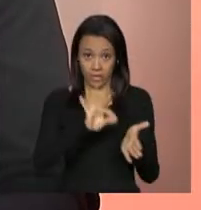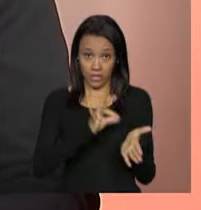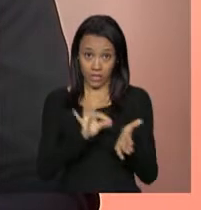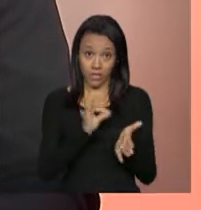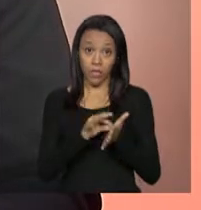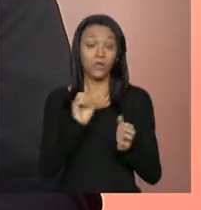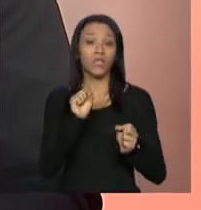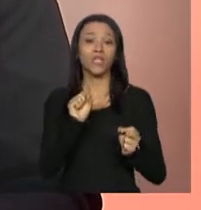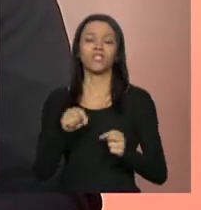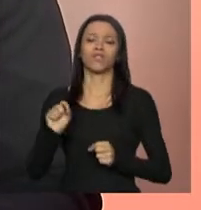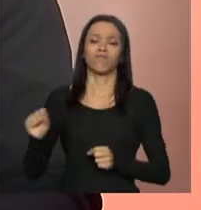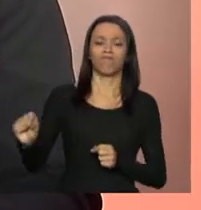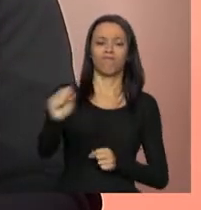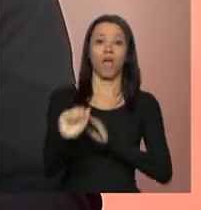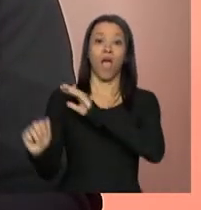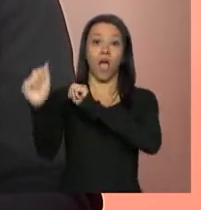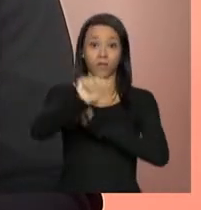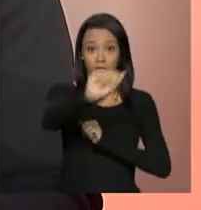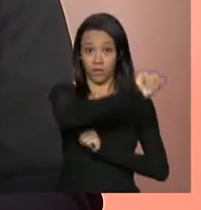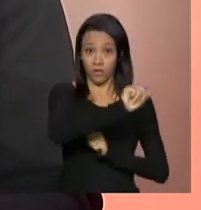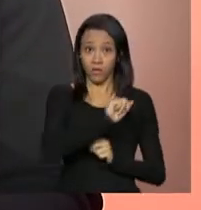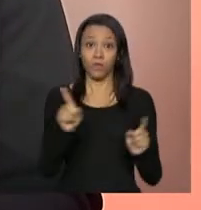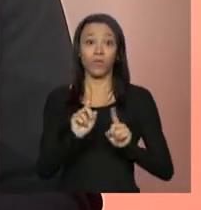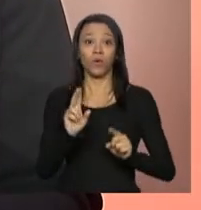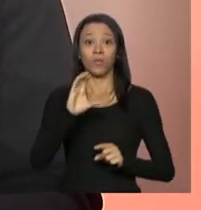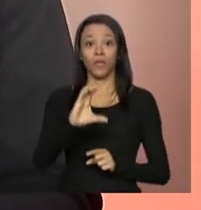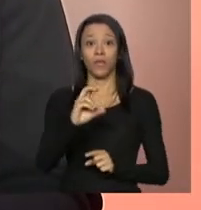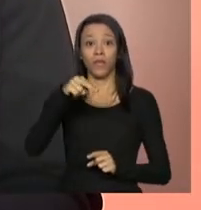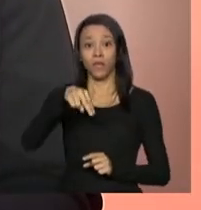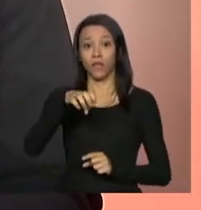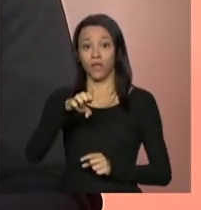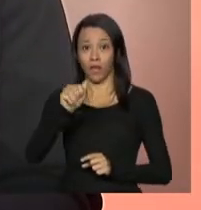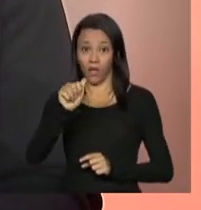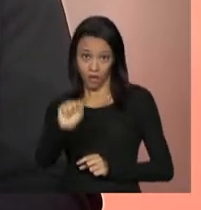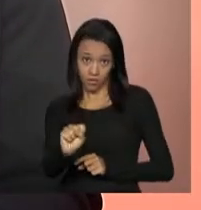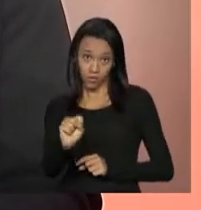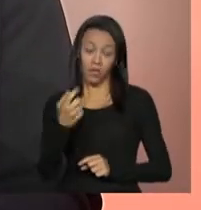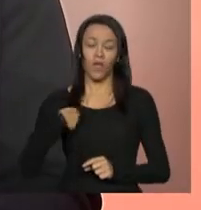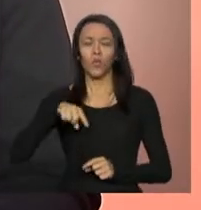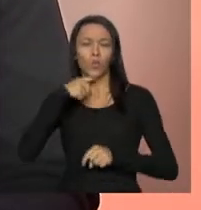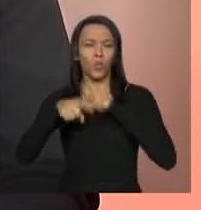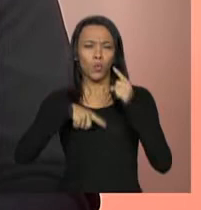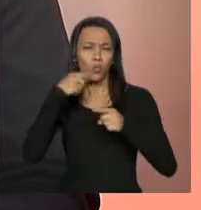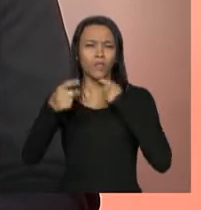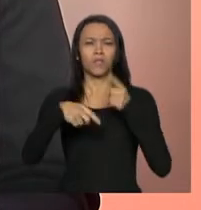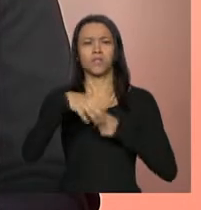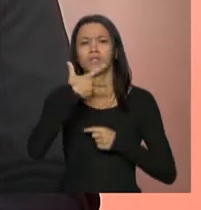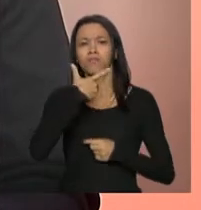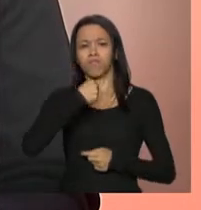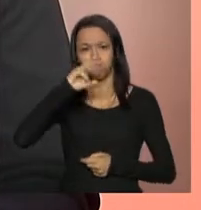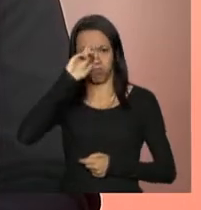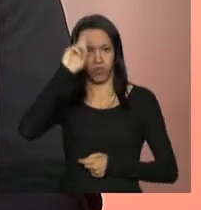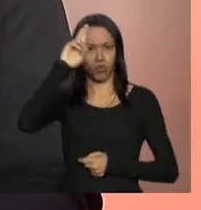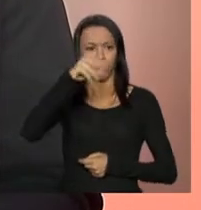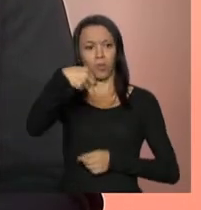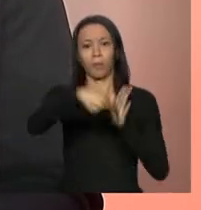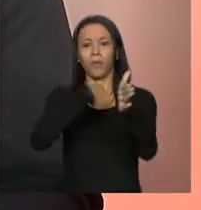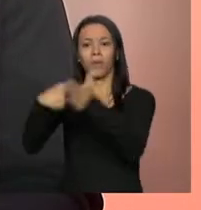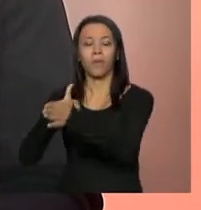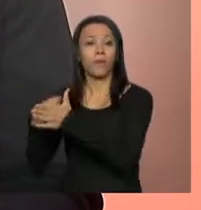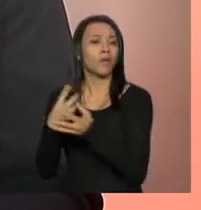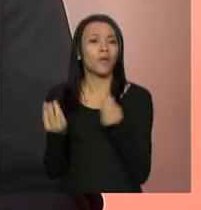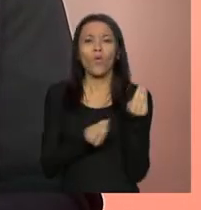Entidades de Assistência Social, Quineias. Neste bloco vamos tratar de possíveis dúvidas do gestor municipal e dos incentivos ao